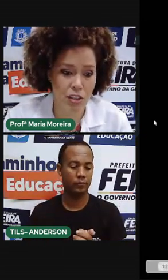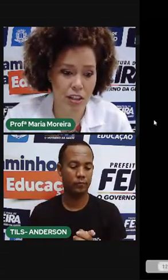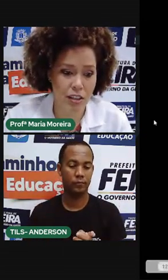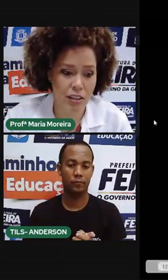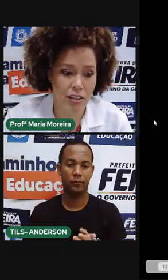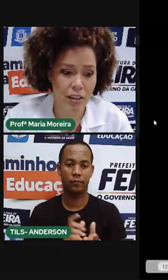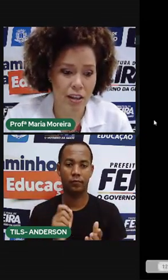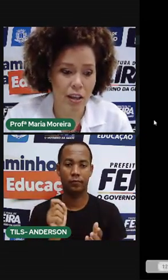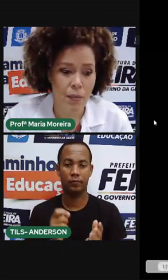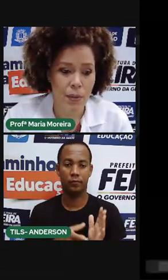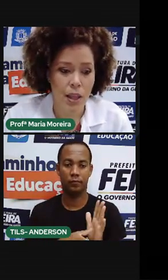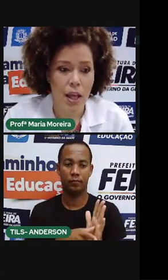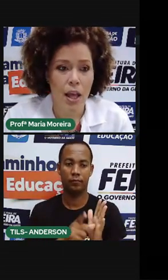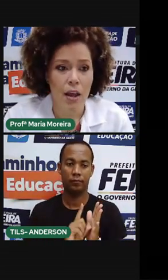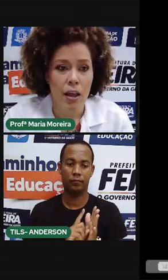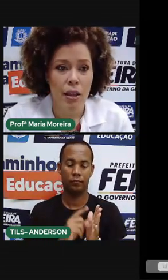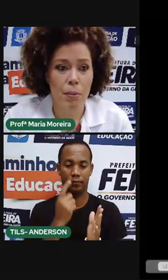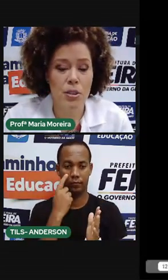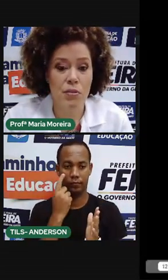uma voltinha.